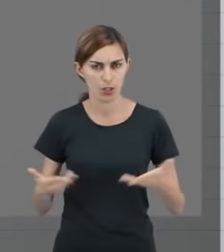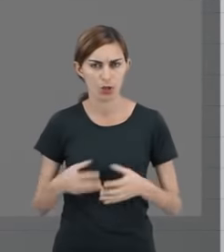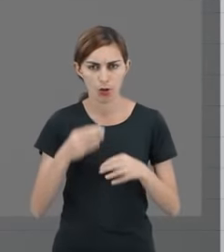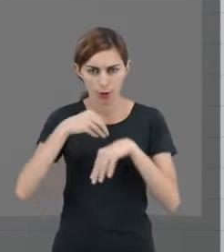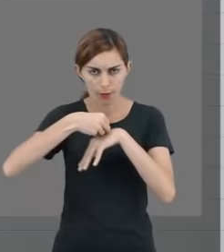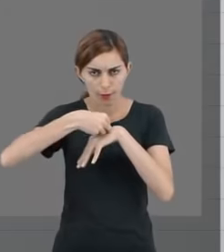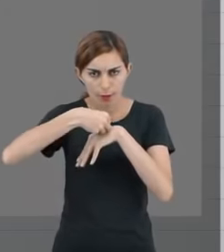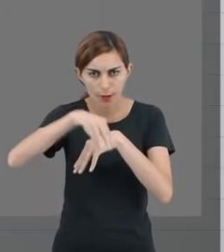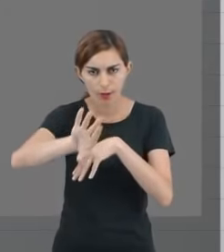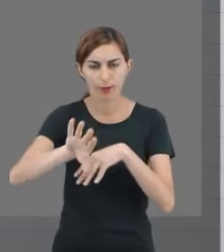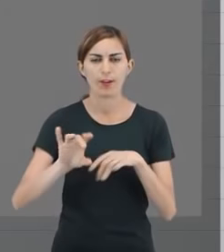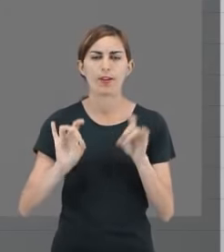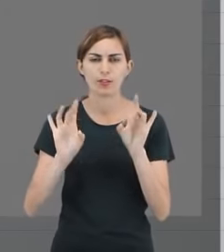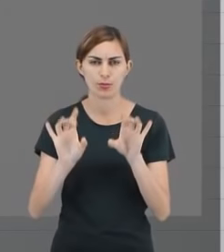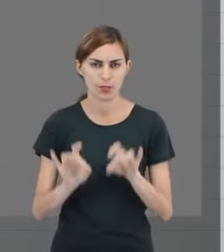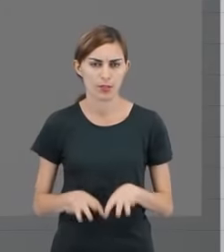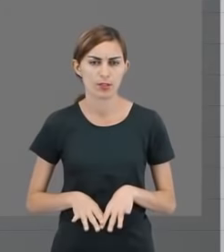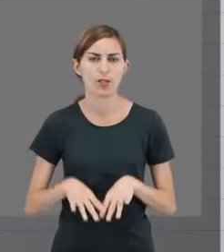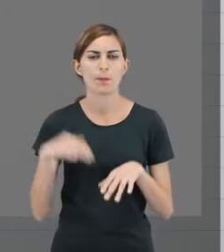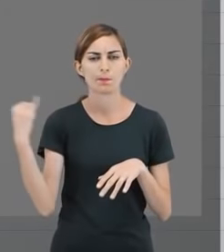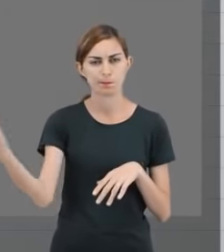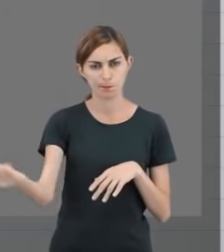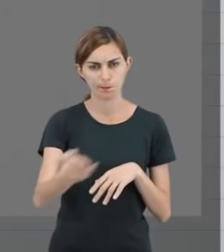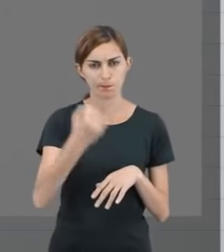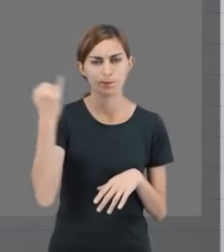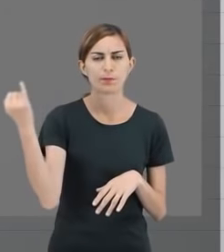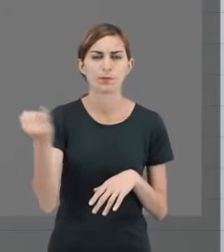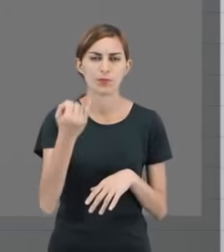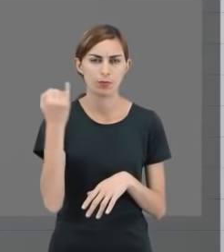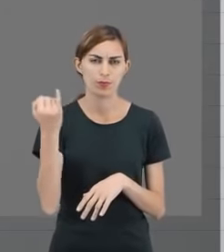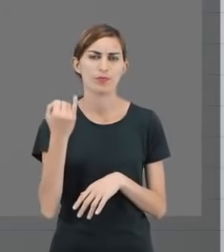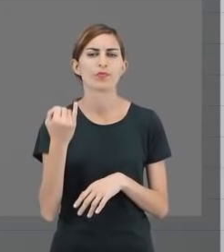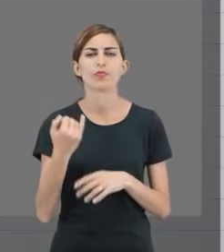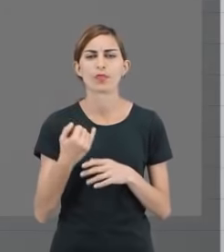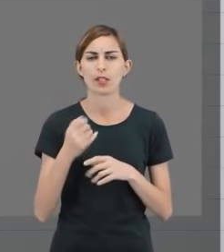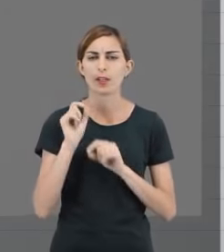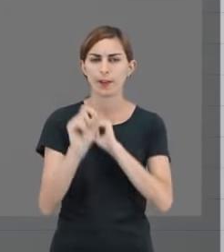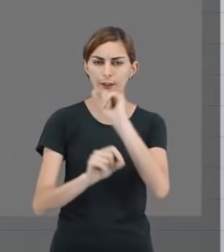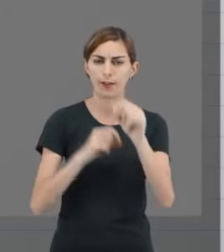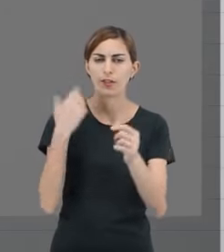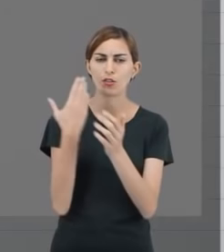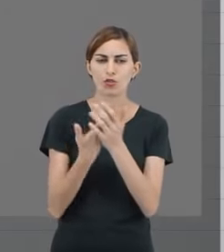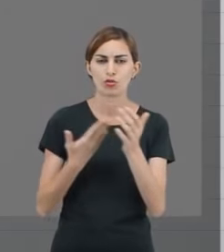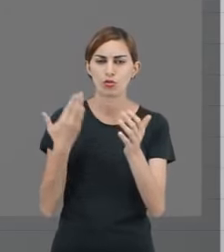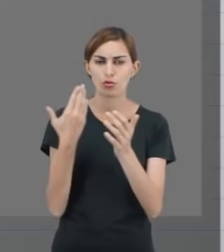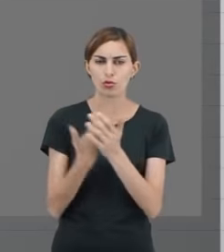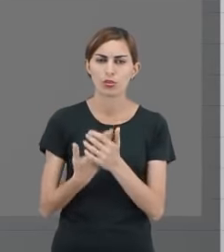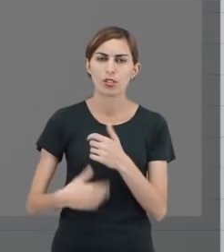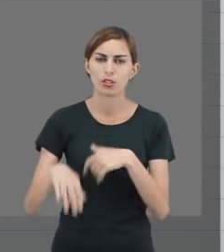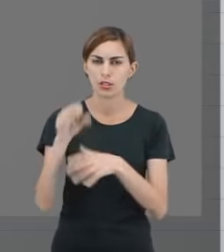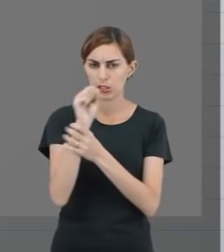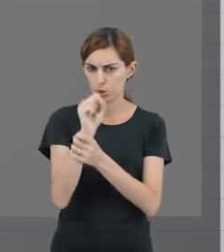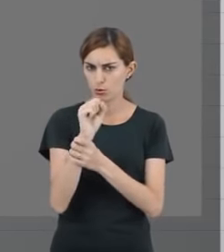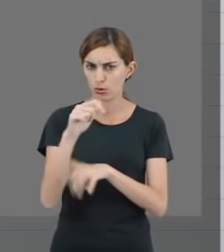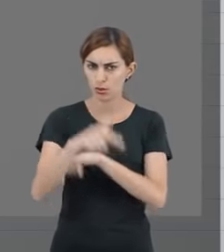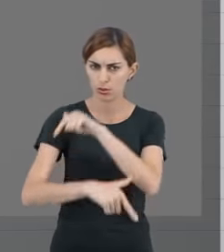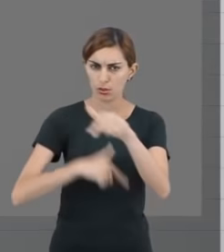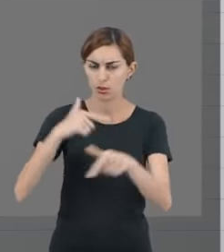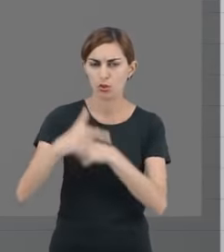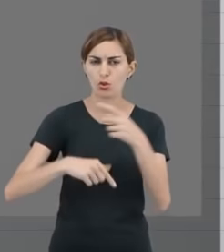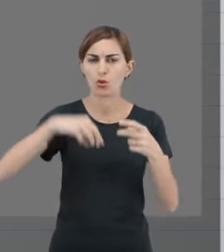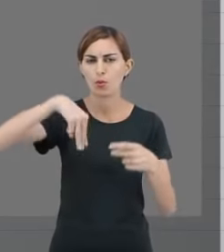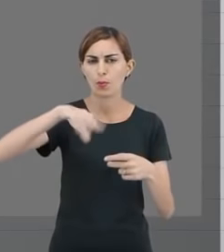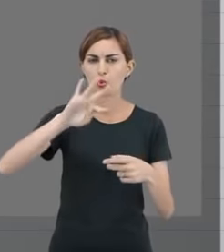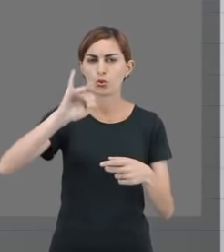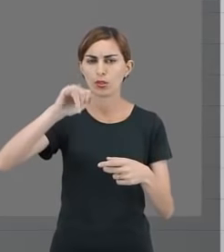especial, que eu vou falar agora, é muito importante. para quem é estudante de segurança do trabalho, ou de